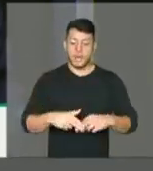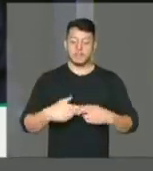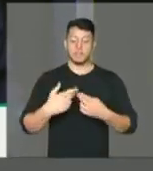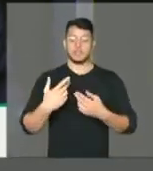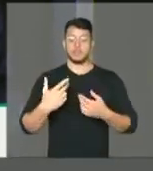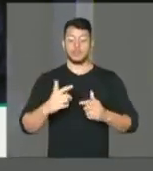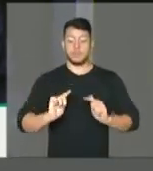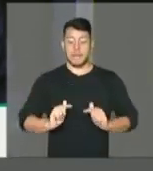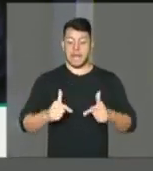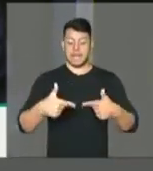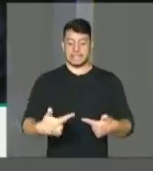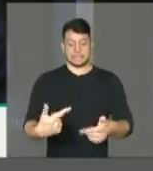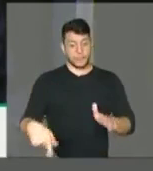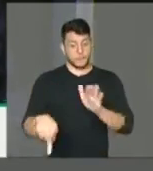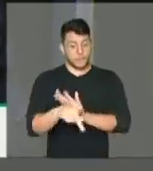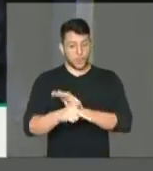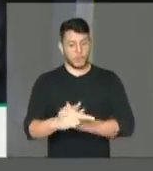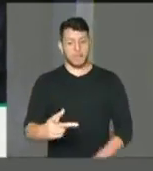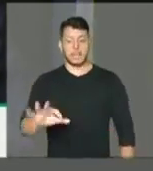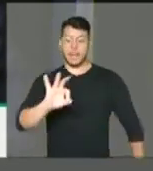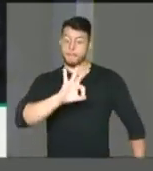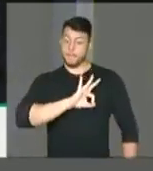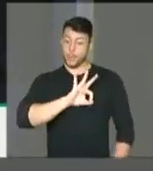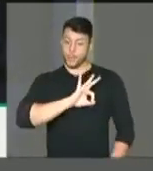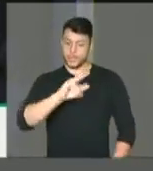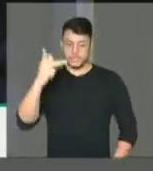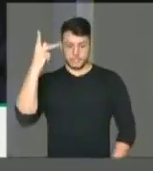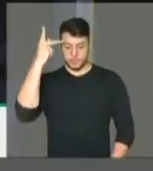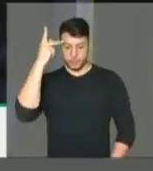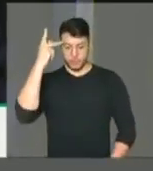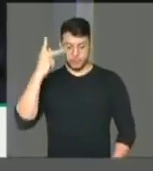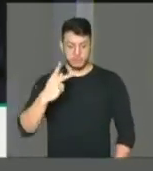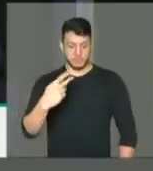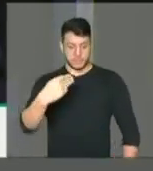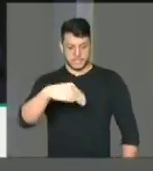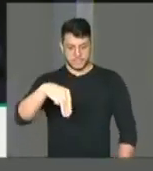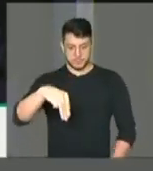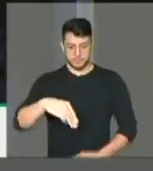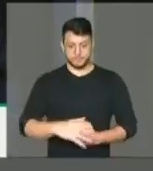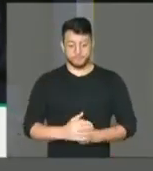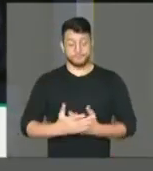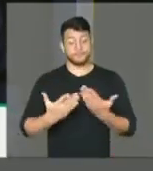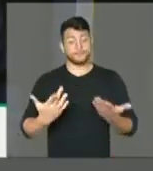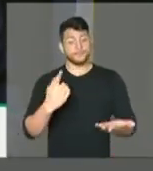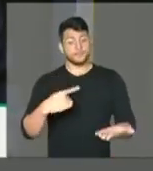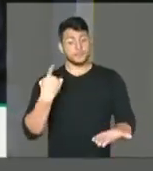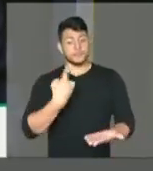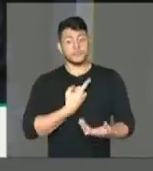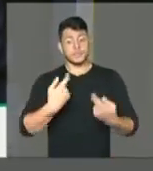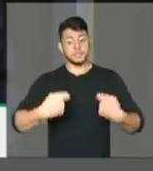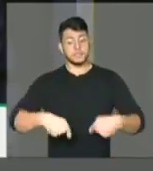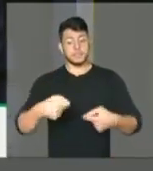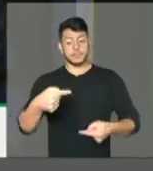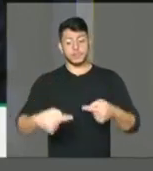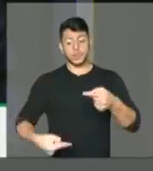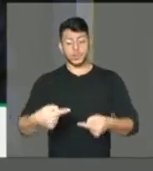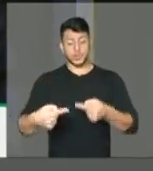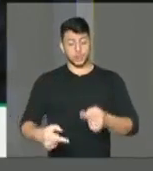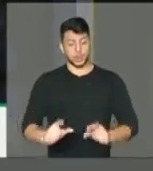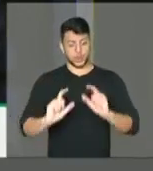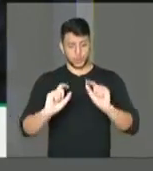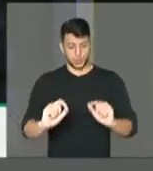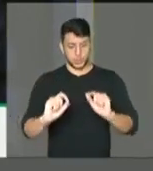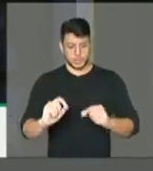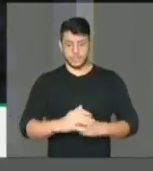da Polícia Militar de São Paulo. Nós vamos fazer um debate, deputados e deputadas, de forma muito séria. Essas vidas não